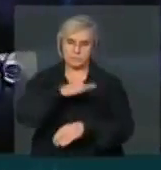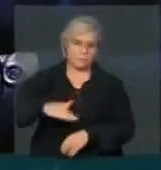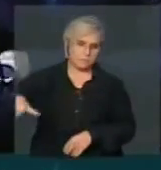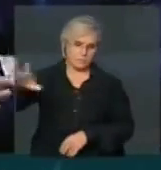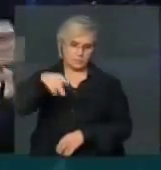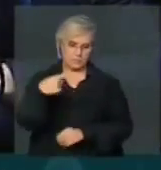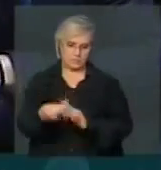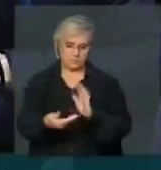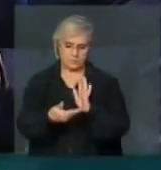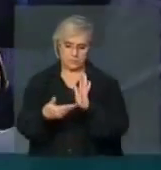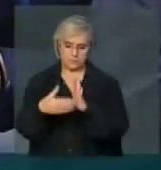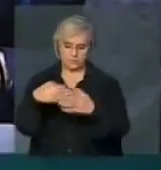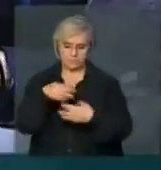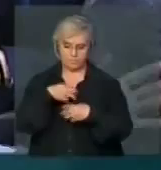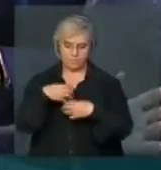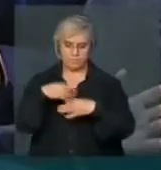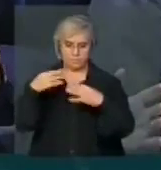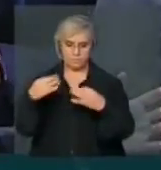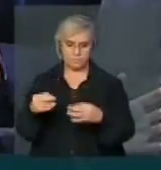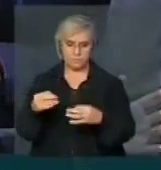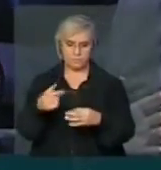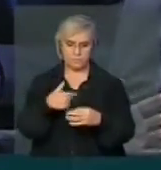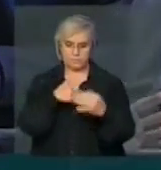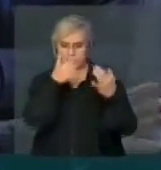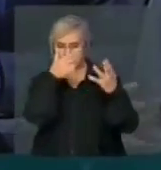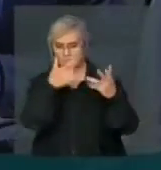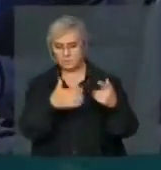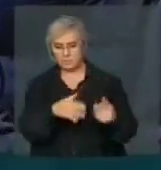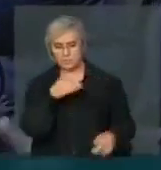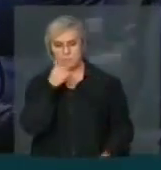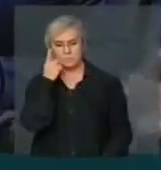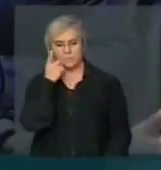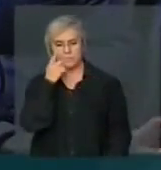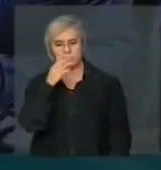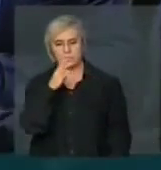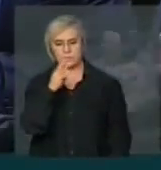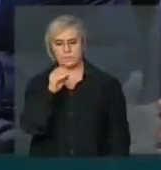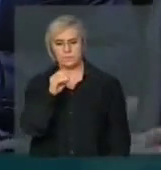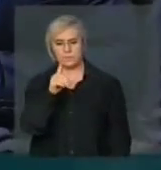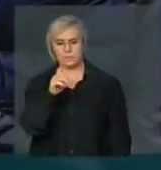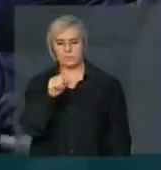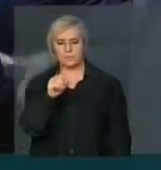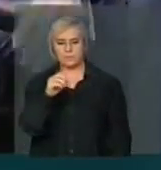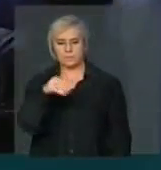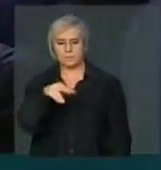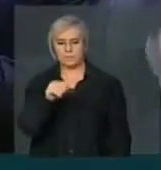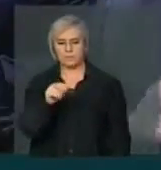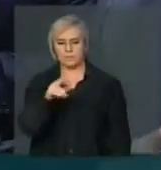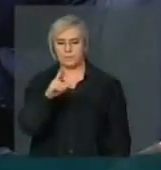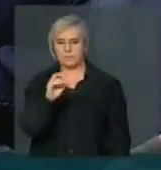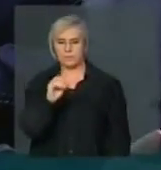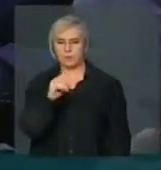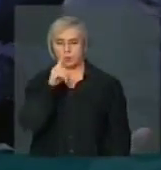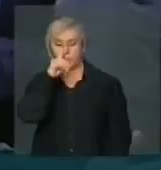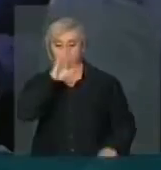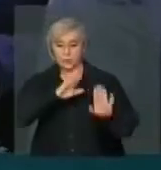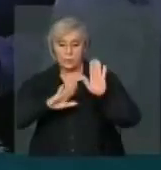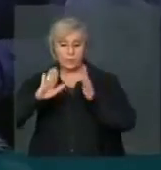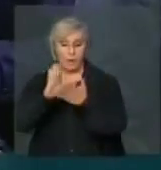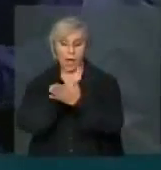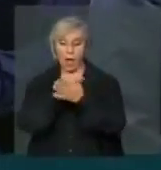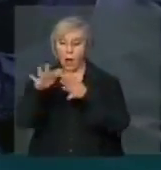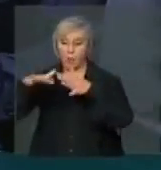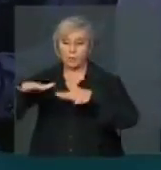e que de maneira nenhuma, estou explicando aqui ao deputado Bolsonaro, atinge algum risco para algum tipo de manifestação.